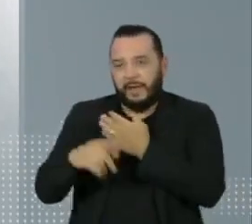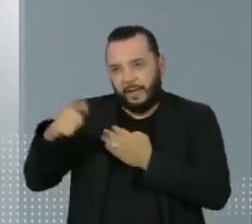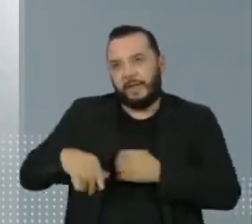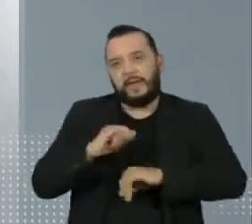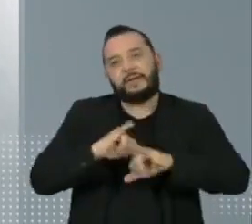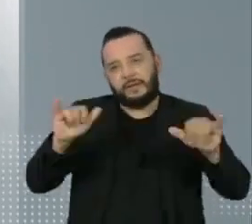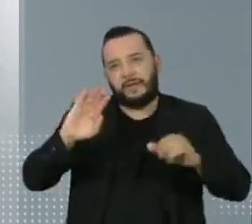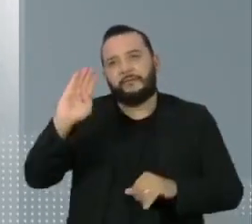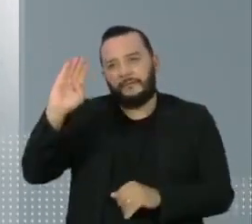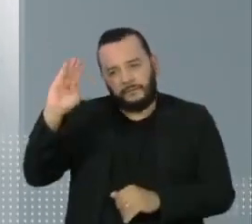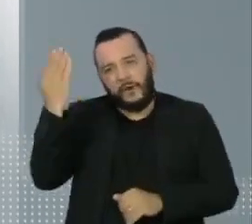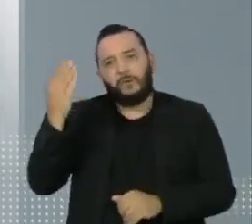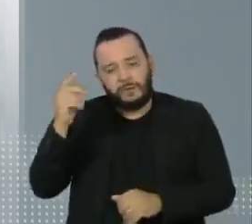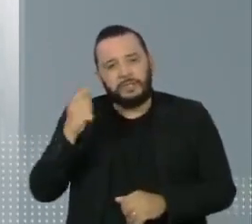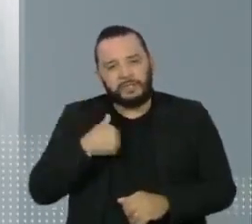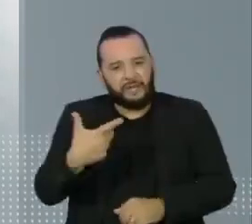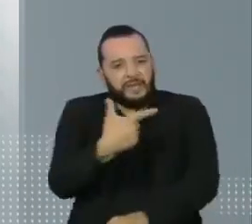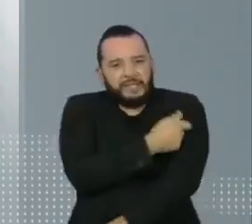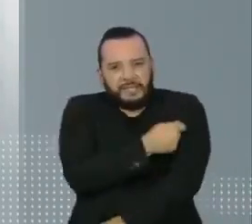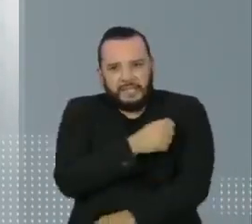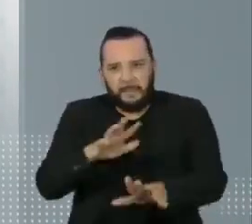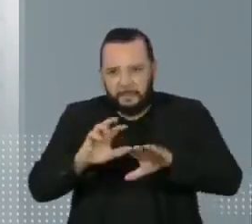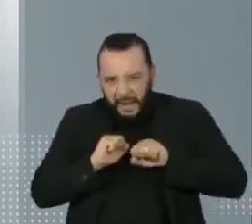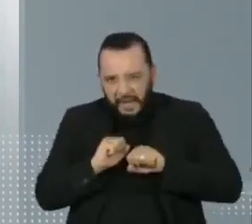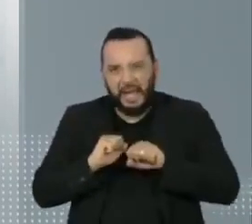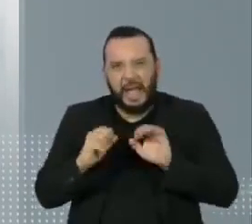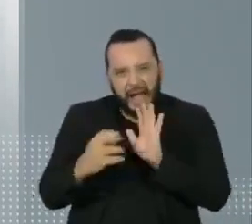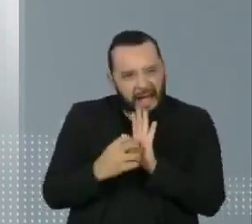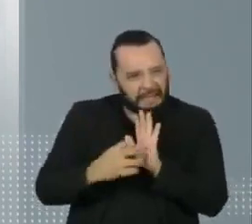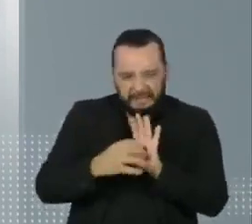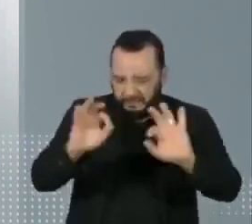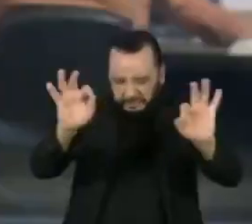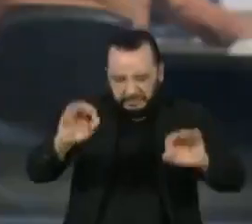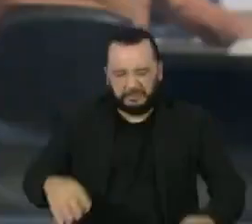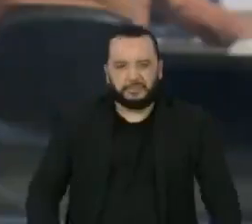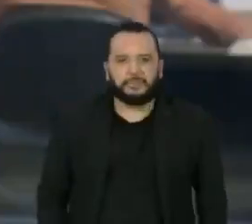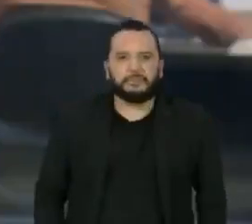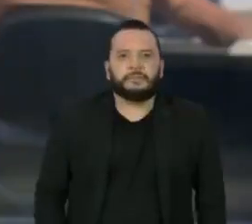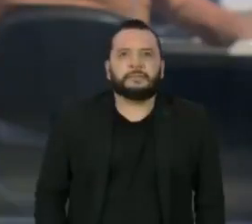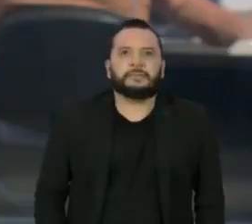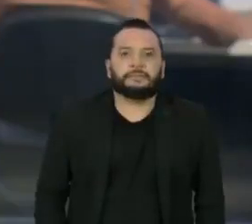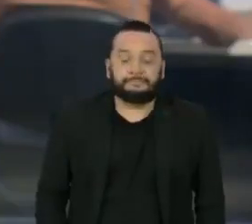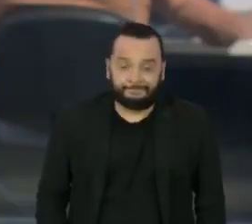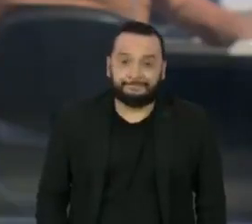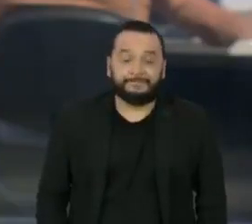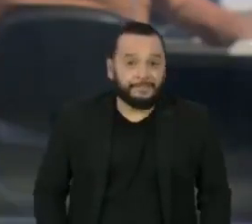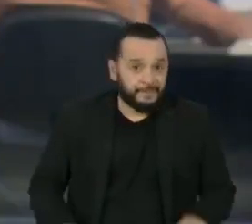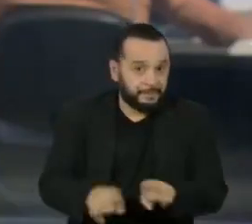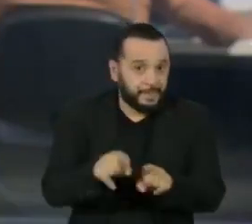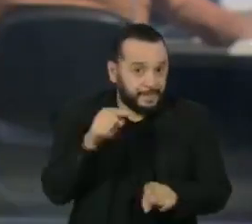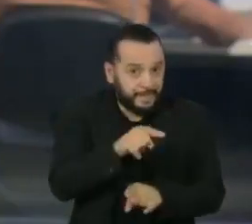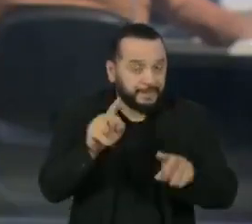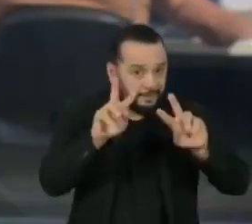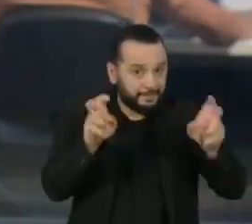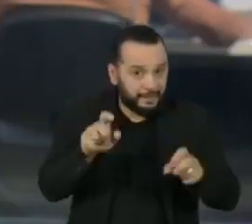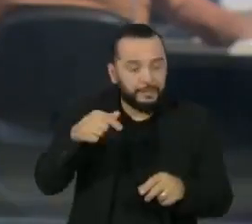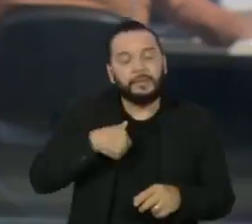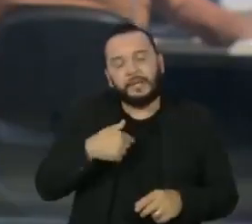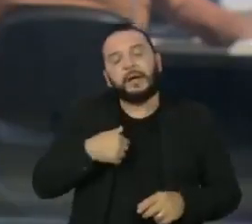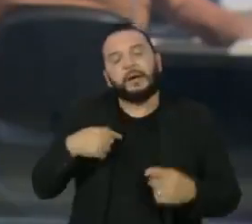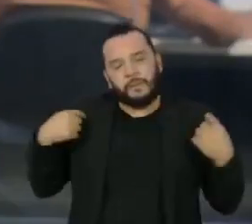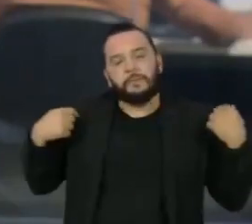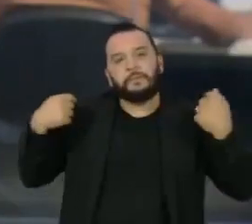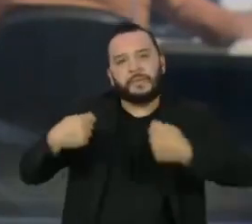é falsa a relação entre a vacina contra a covid-19 e a AIDS. E também sobre esse tema, o ministro Luiz Roberto